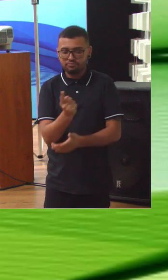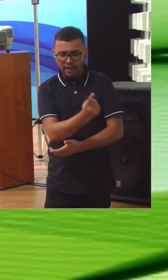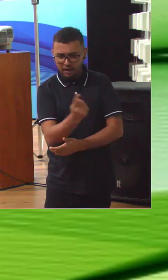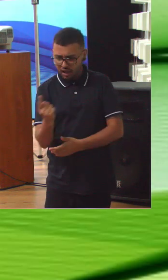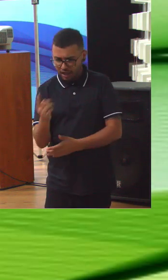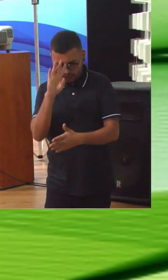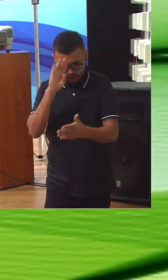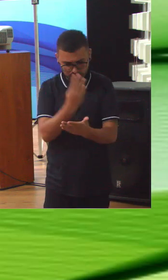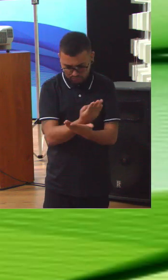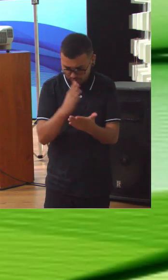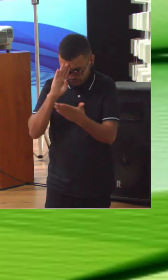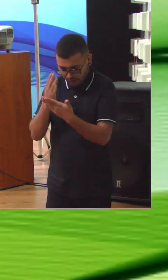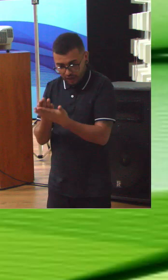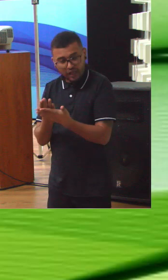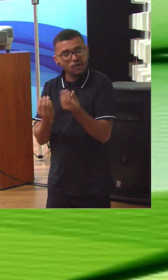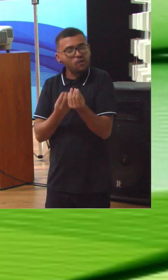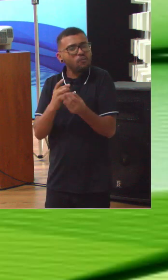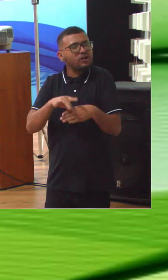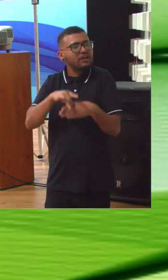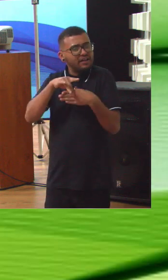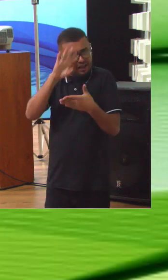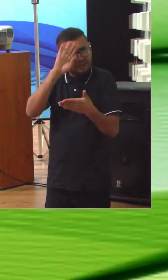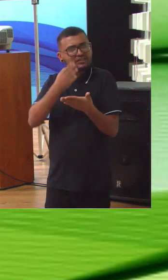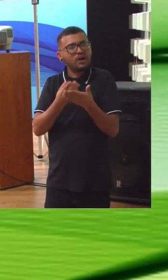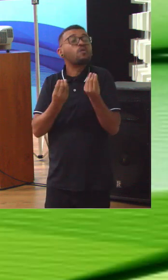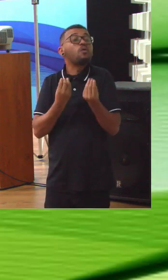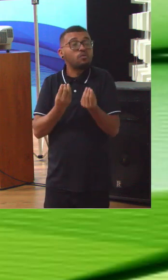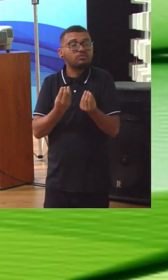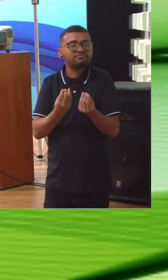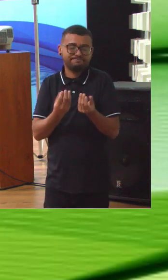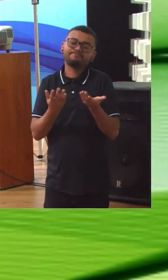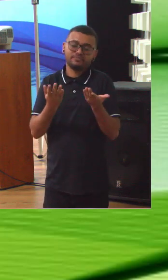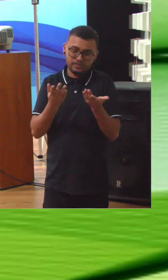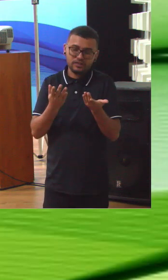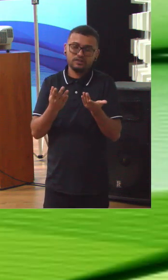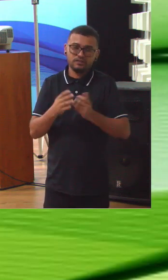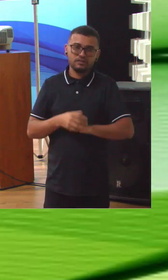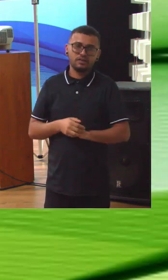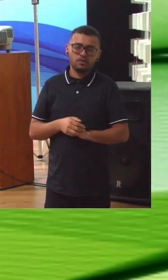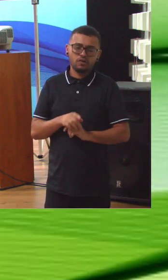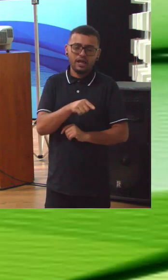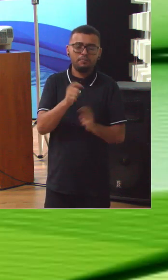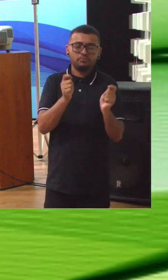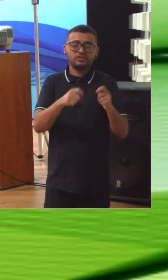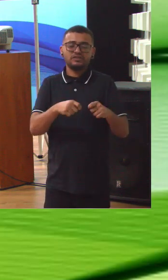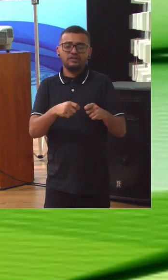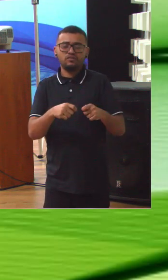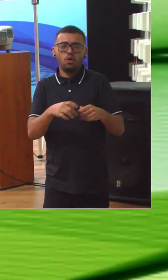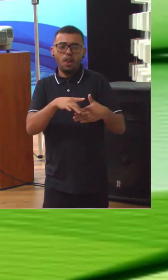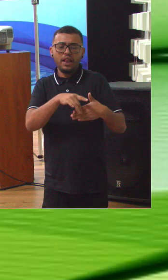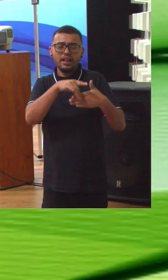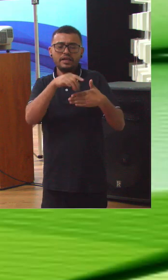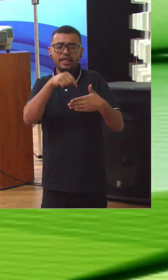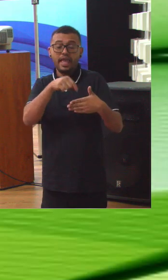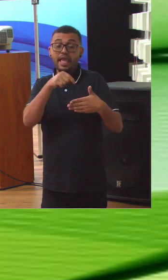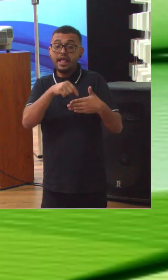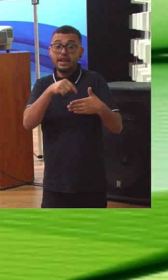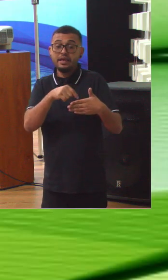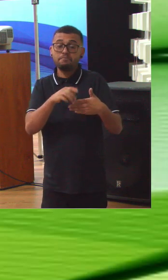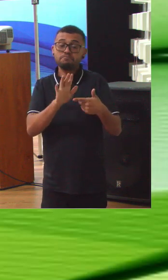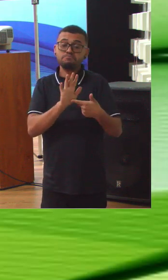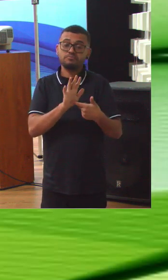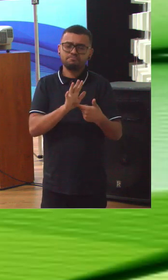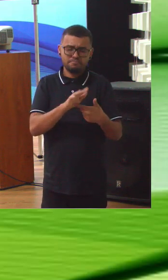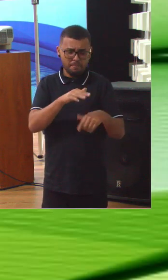principalmente possam confiar na sua liderança? Promover a capacidade da liderança. Como é que eu garanto que as pessoas que estão exercendo os